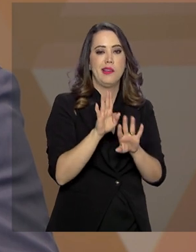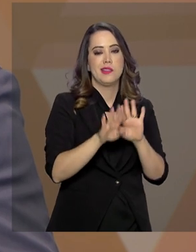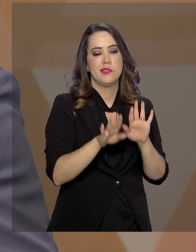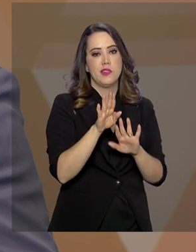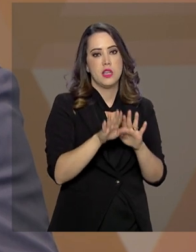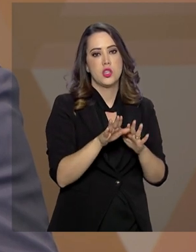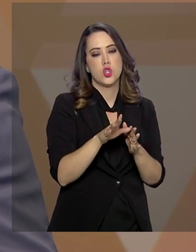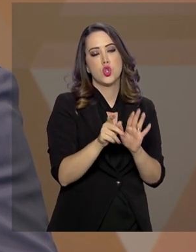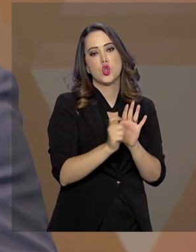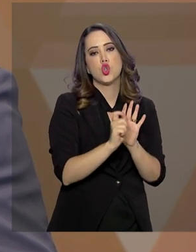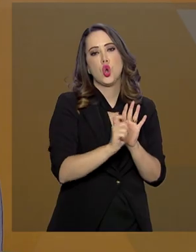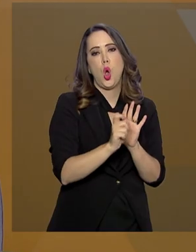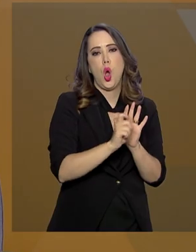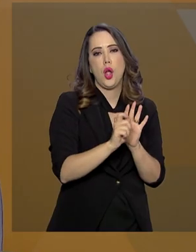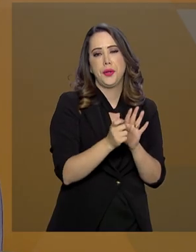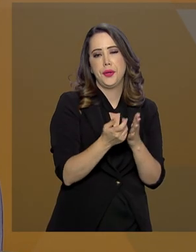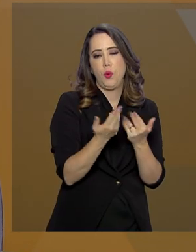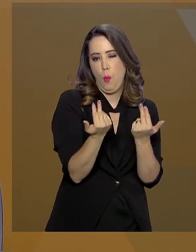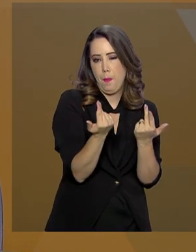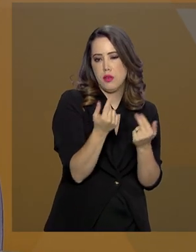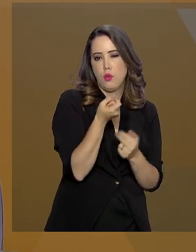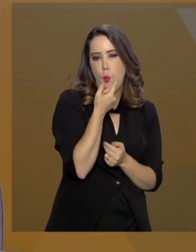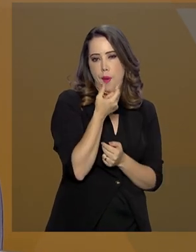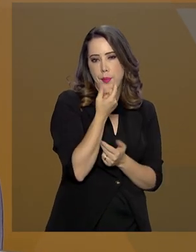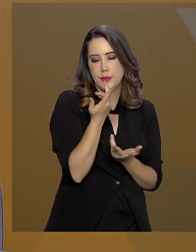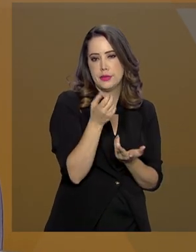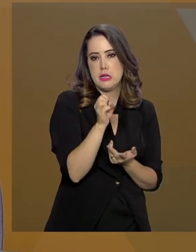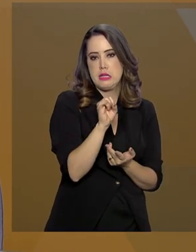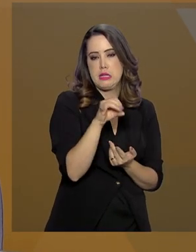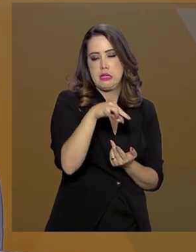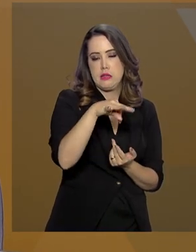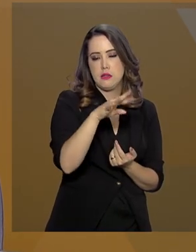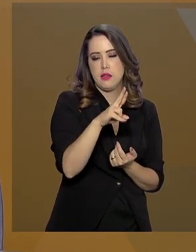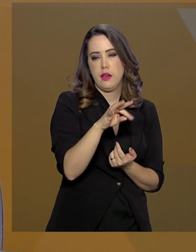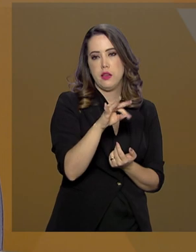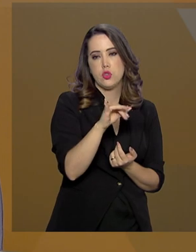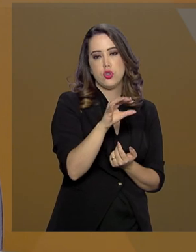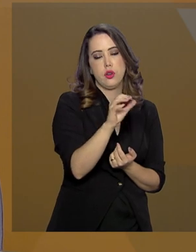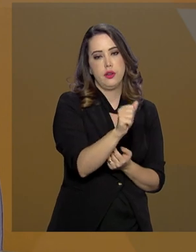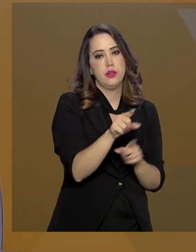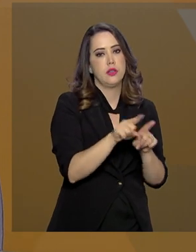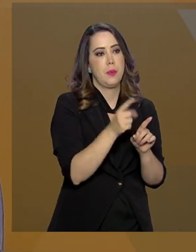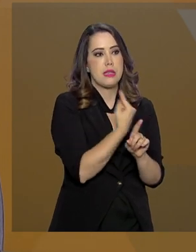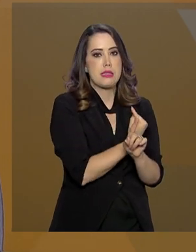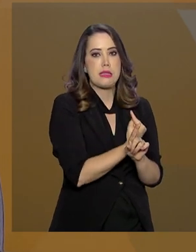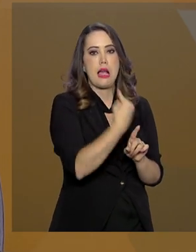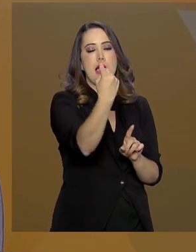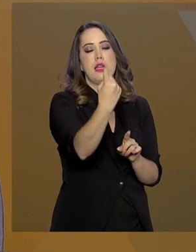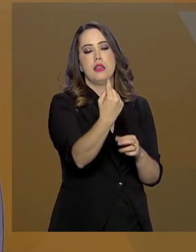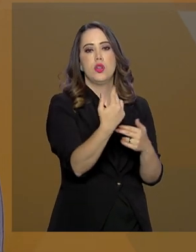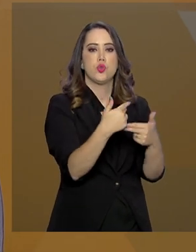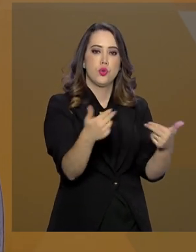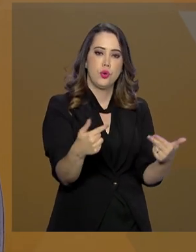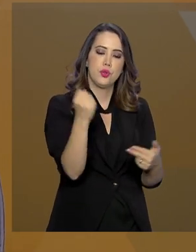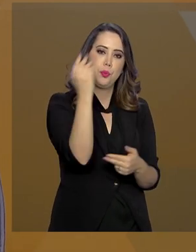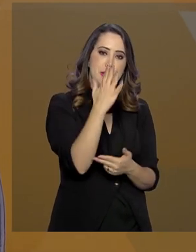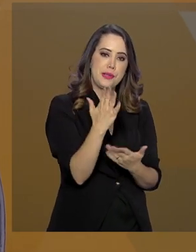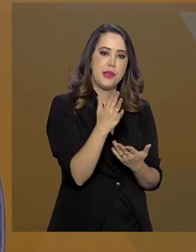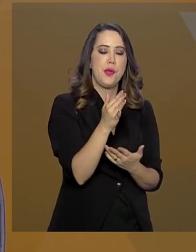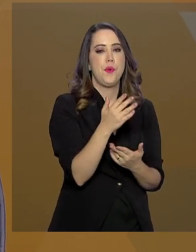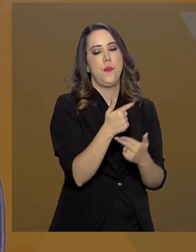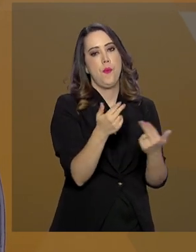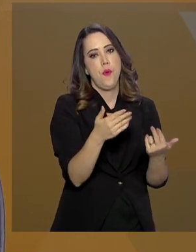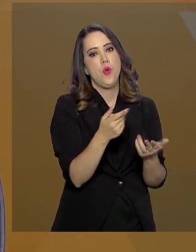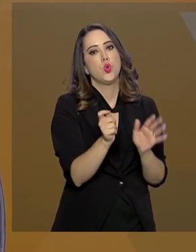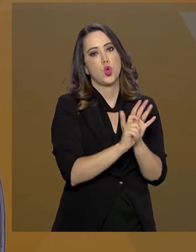frequência muito grande, tem sido observado isso. E a saída de material, além de cocaína, outros produtos que estão saindo do Brasil, como o ouro e outras coisas que